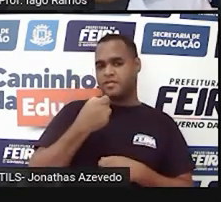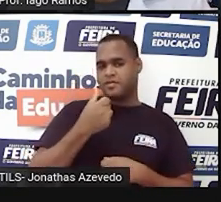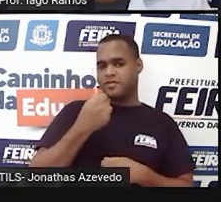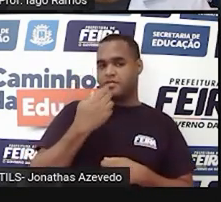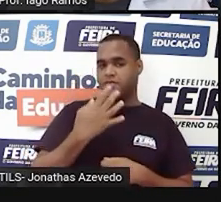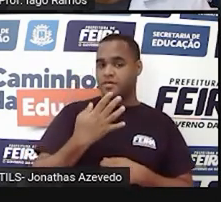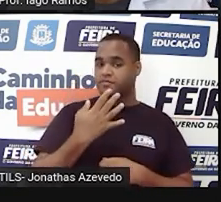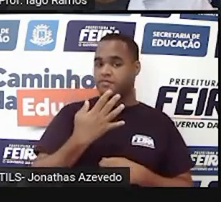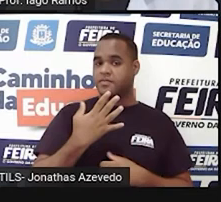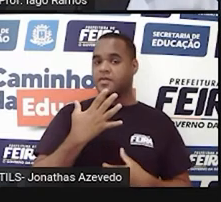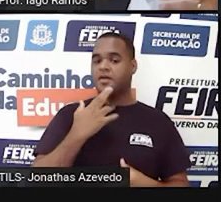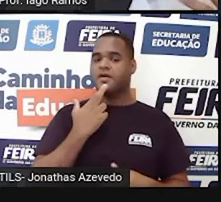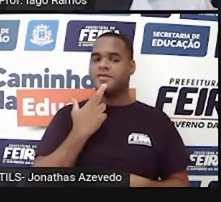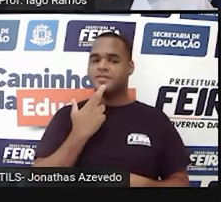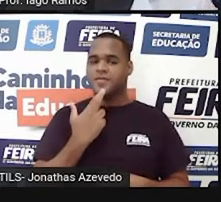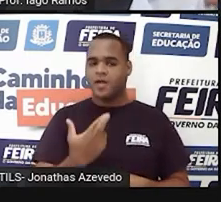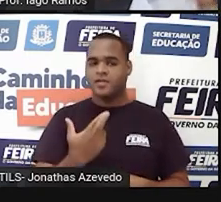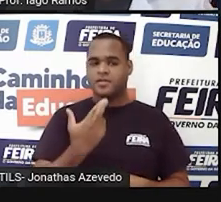em 2014?